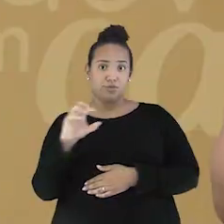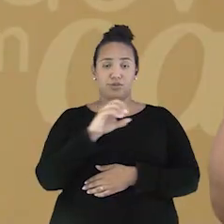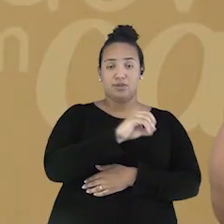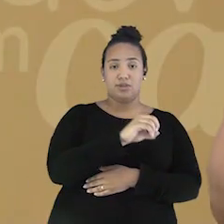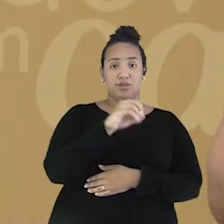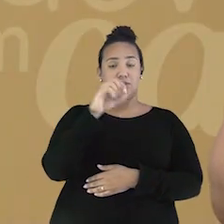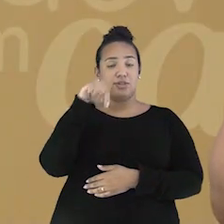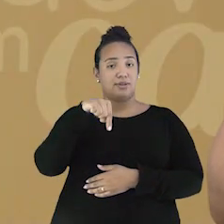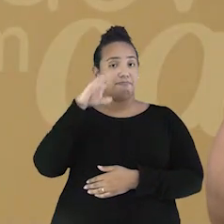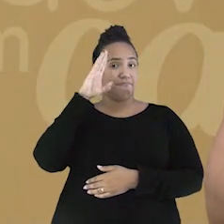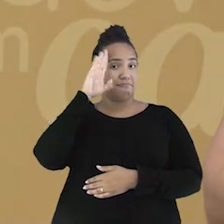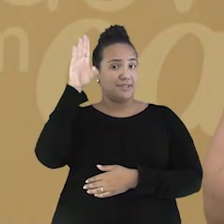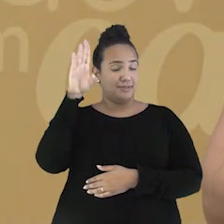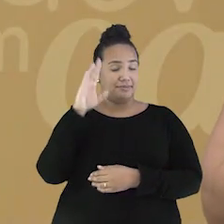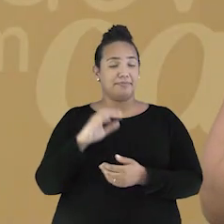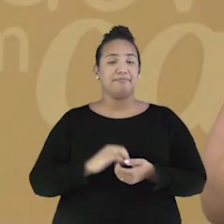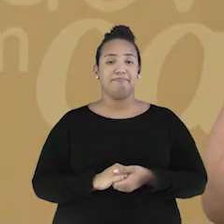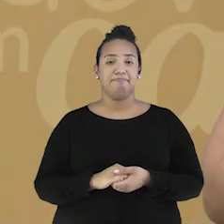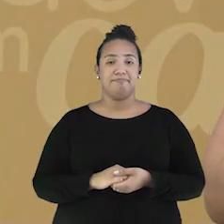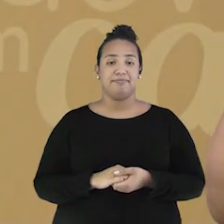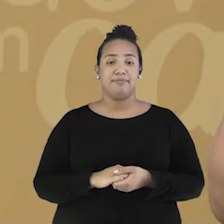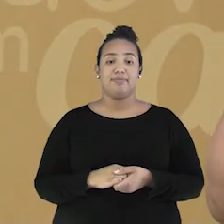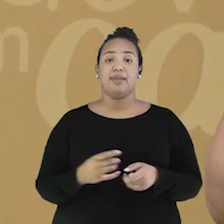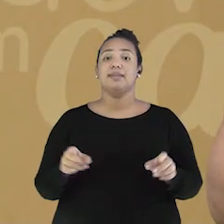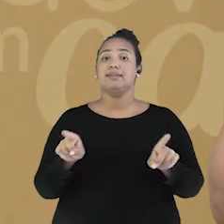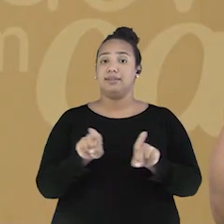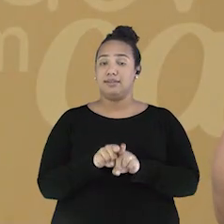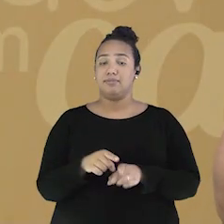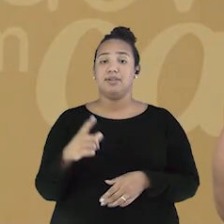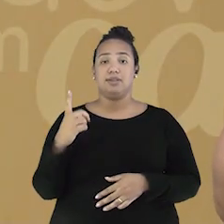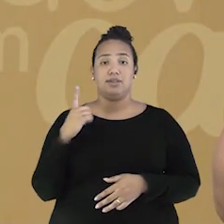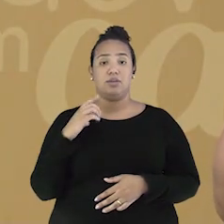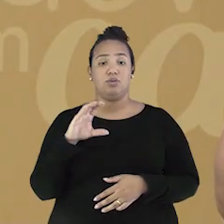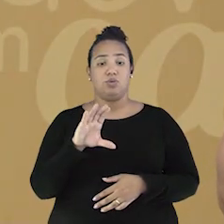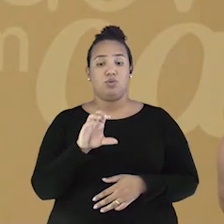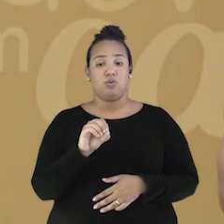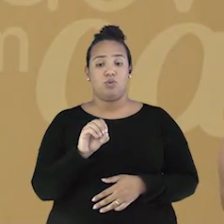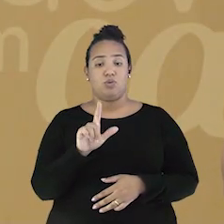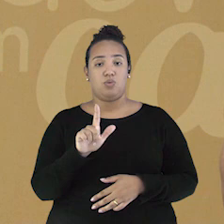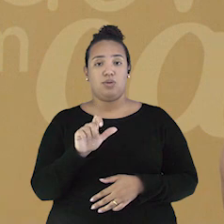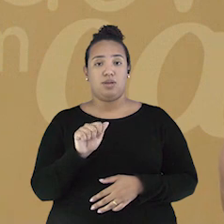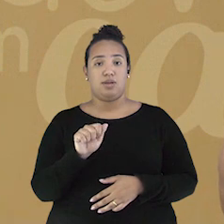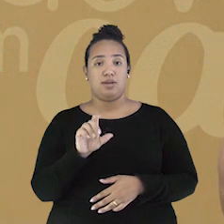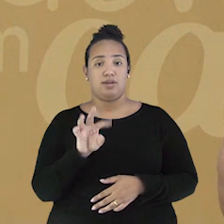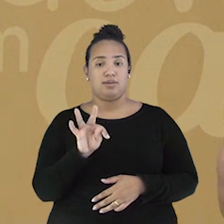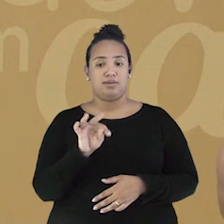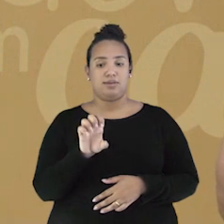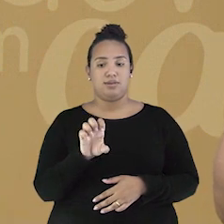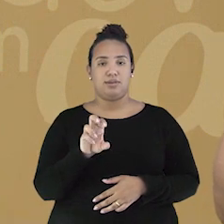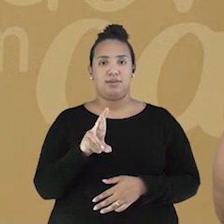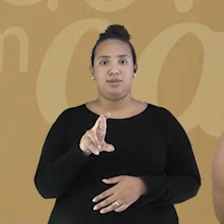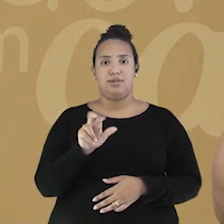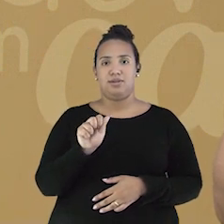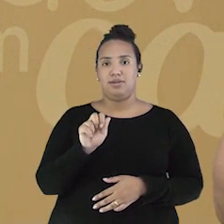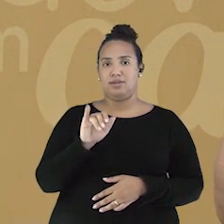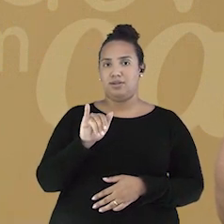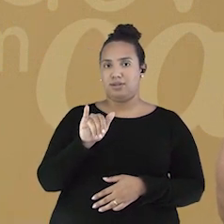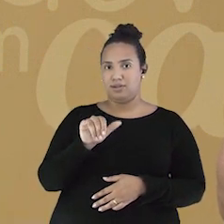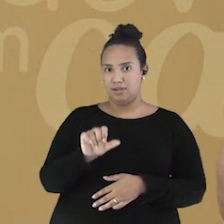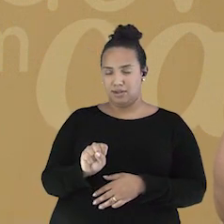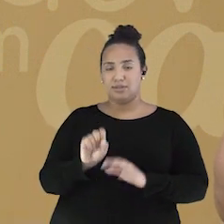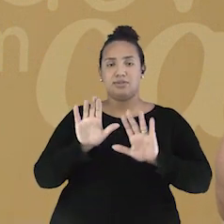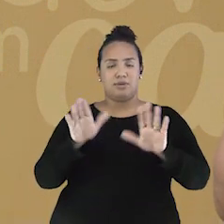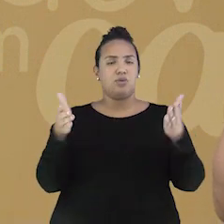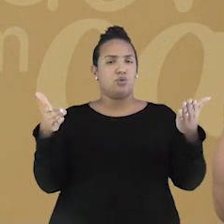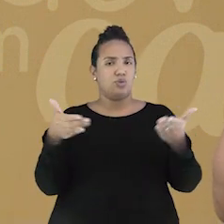Além dos pontos cardeais, existem também os pontos colaterais. Mas nessa aula aqui, nós vamos focar nos pontos